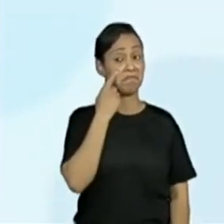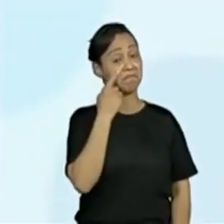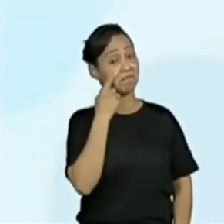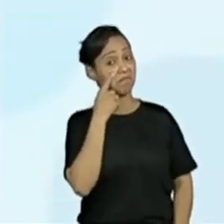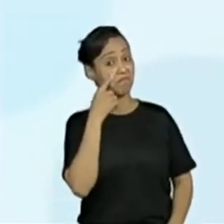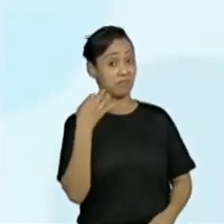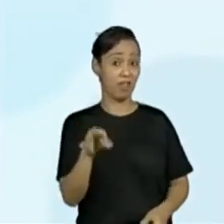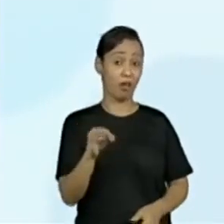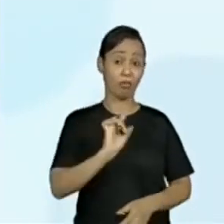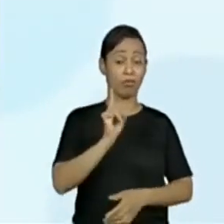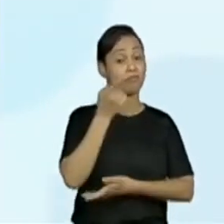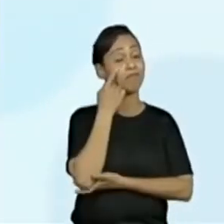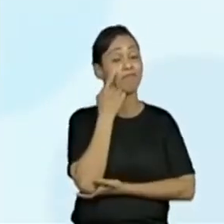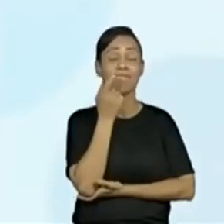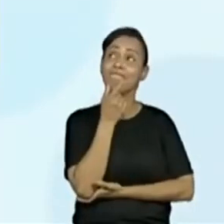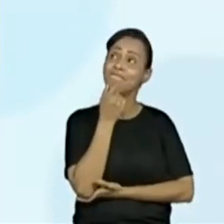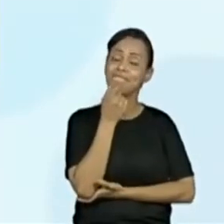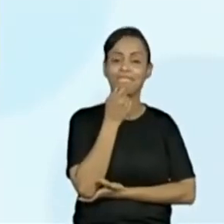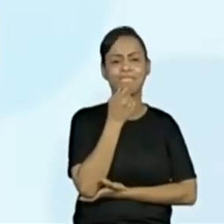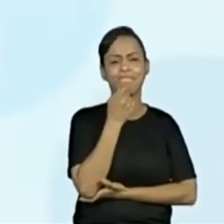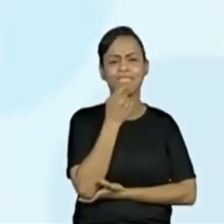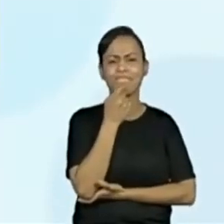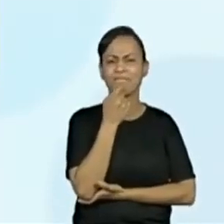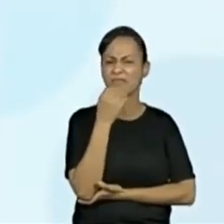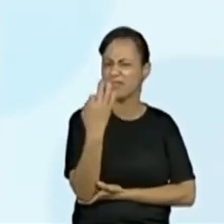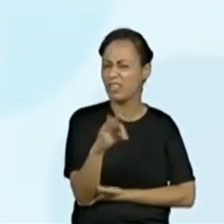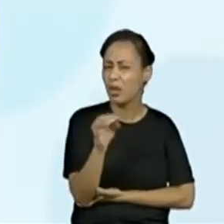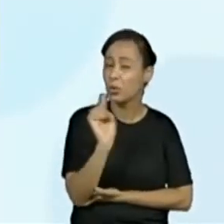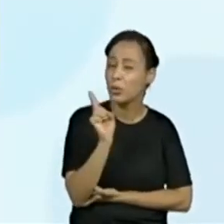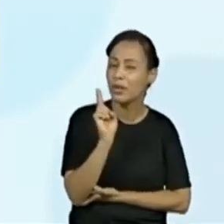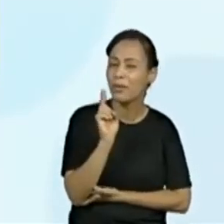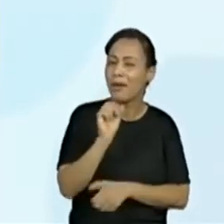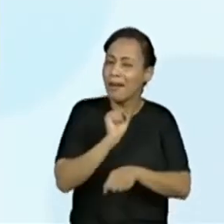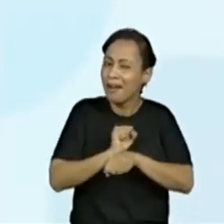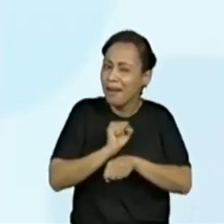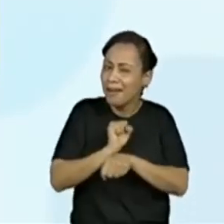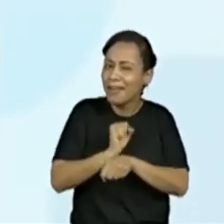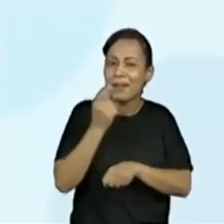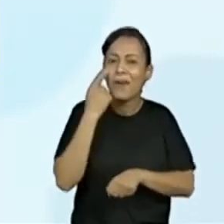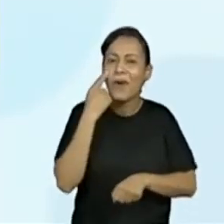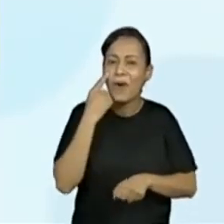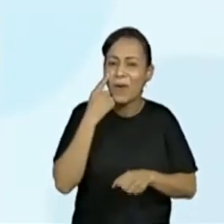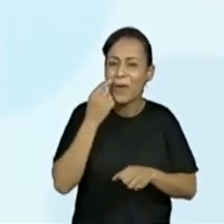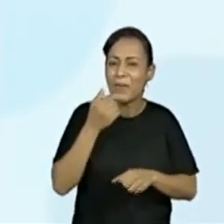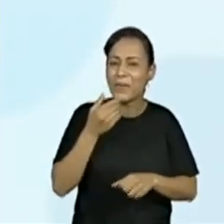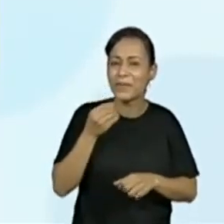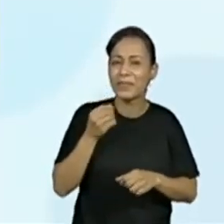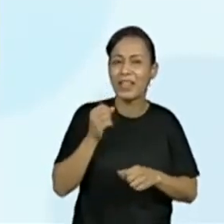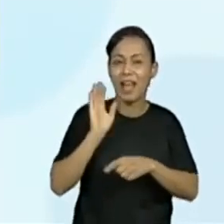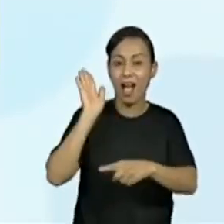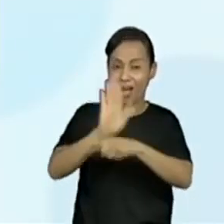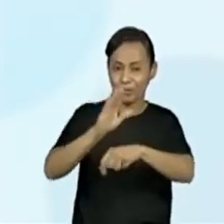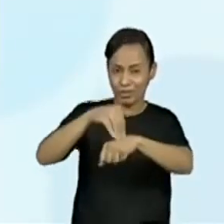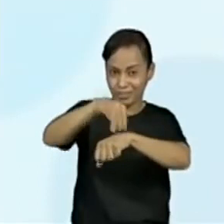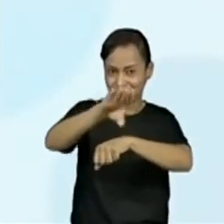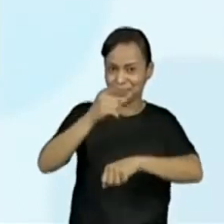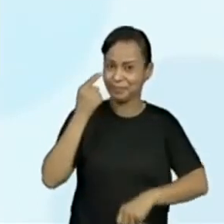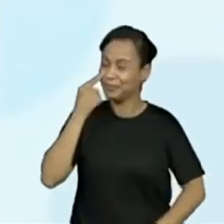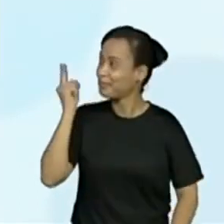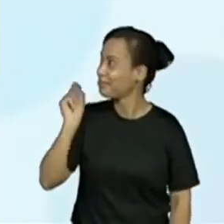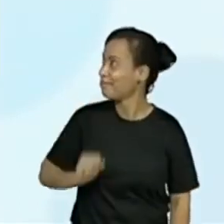5. Não. Vamos pensar um pouquinho mais? Vamos facilitar um pouquinho mais? Ah, você ajudou. Vamos ajudar um pouquinho mais?